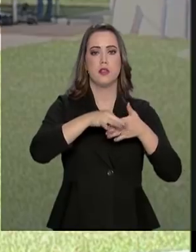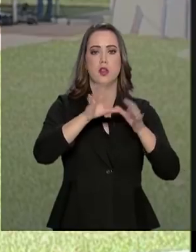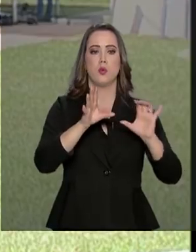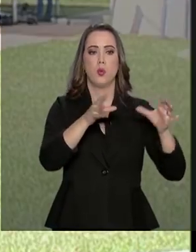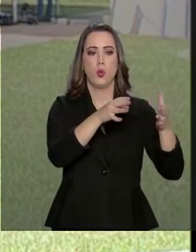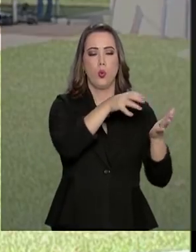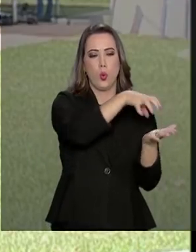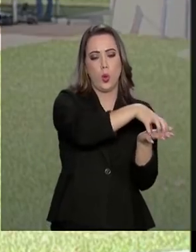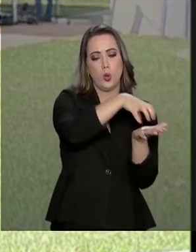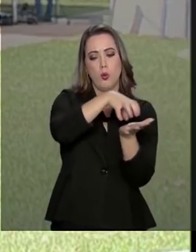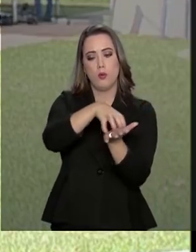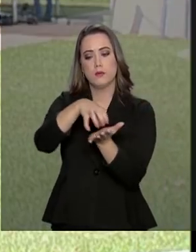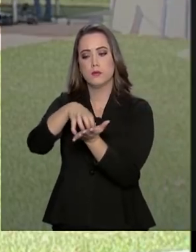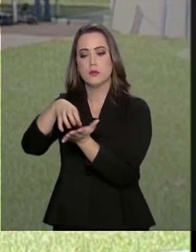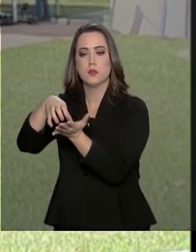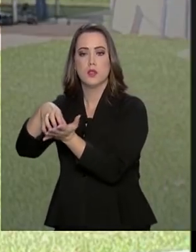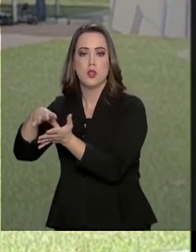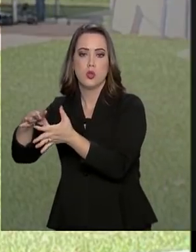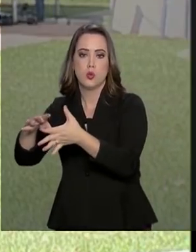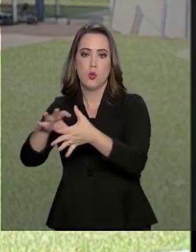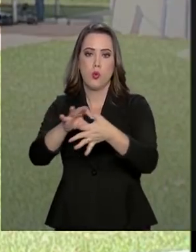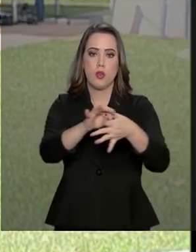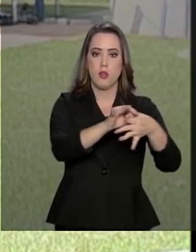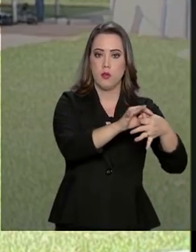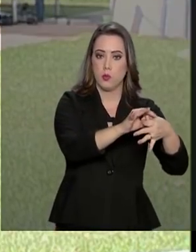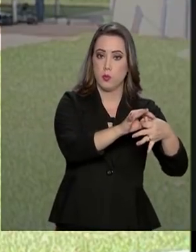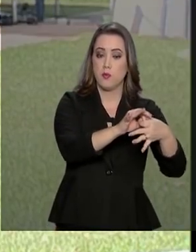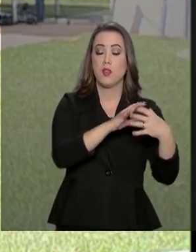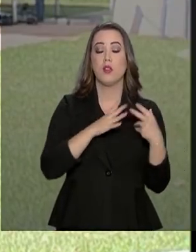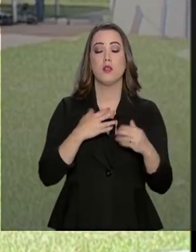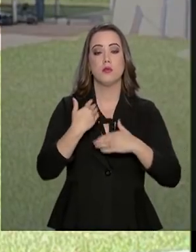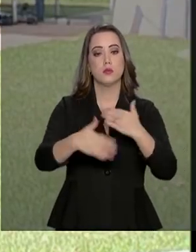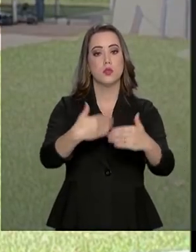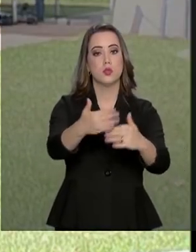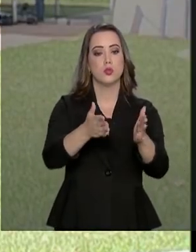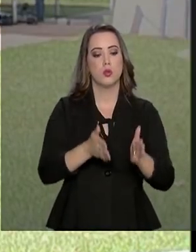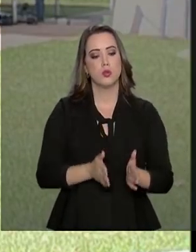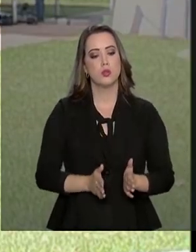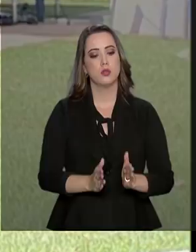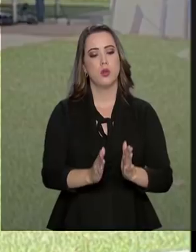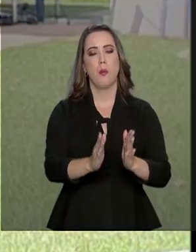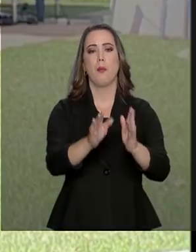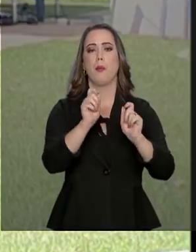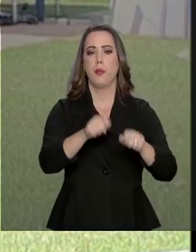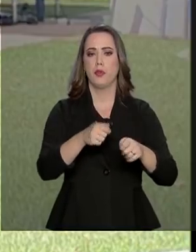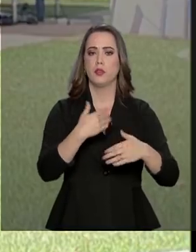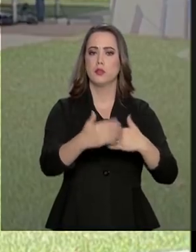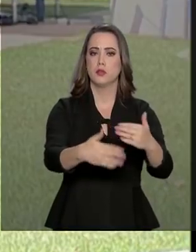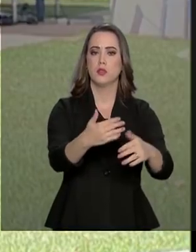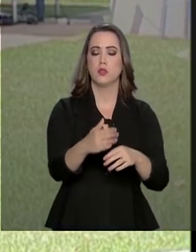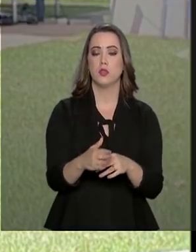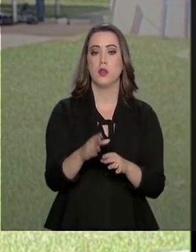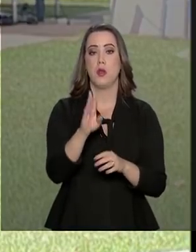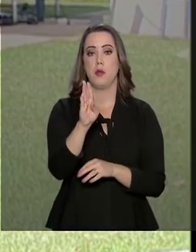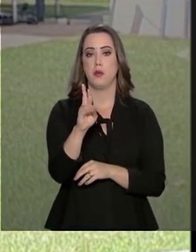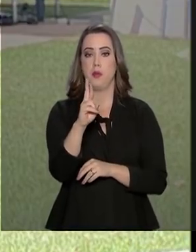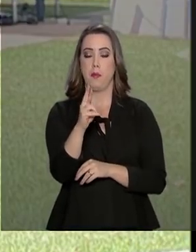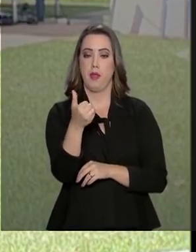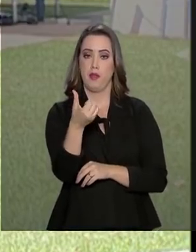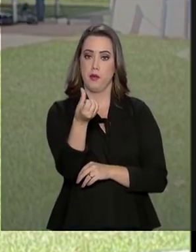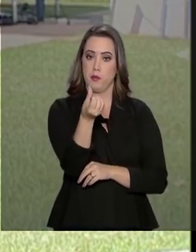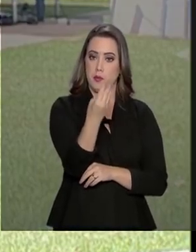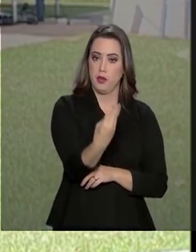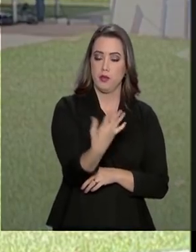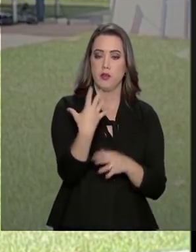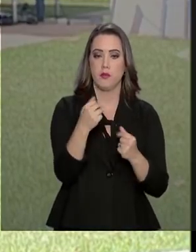áreas do governo juntas que vão manter o tráfego a trafegabilidade na BR-163 Vamos ouvir o que